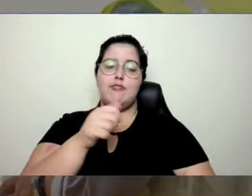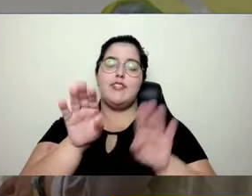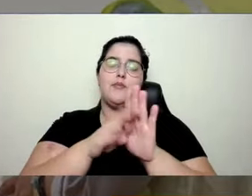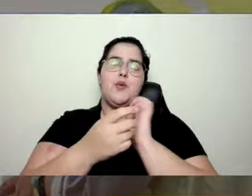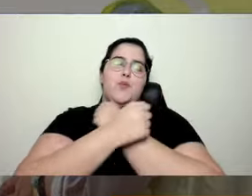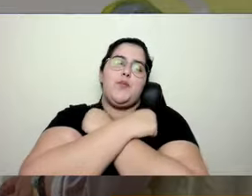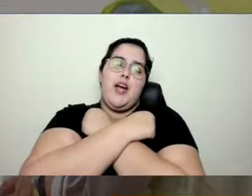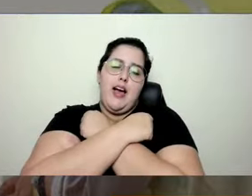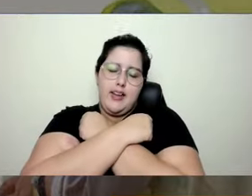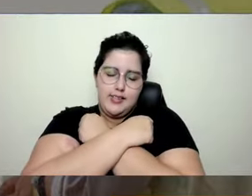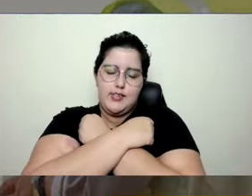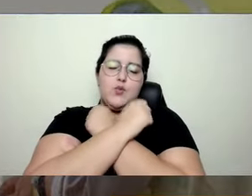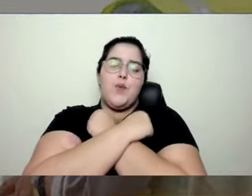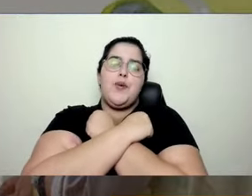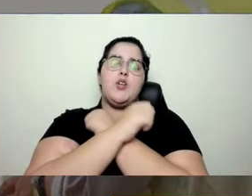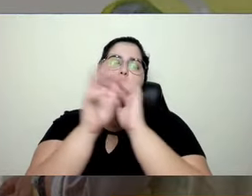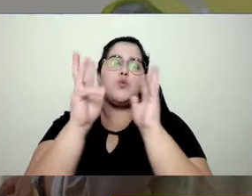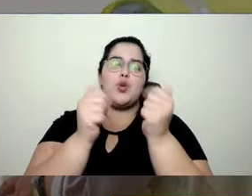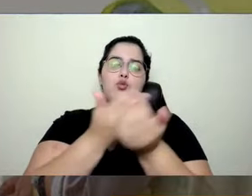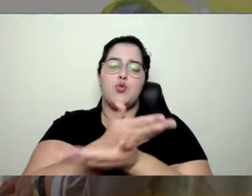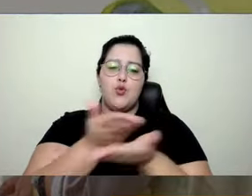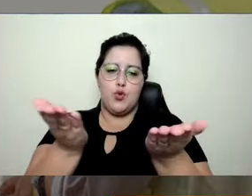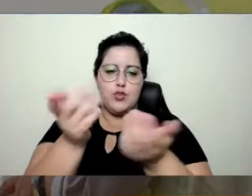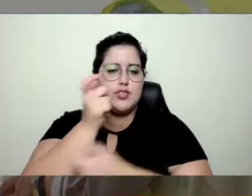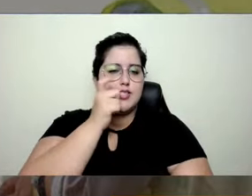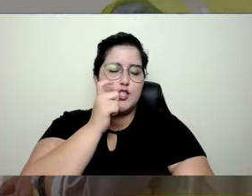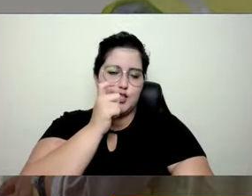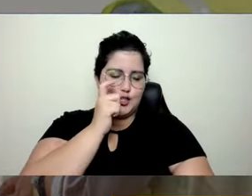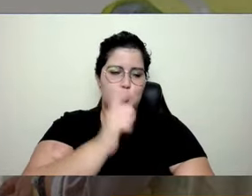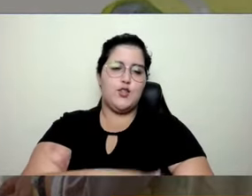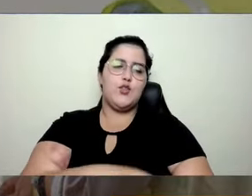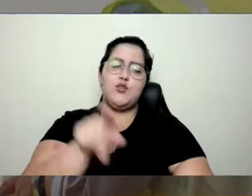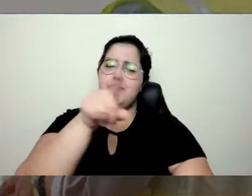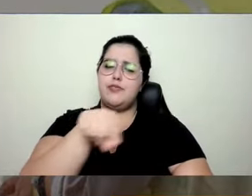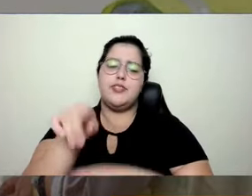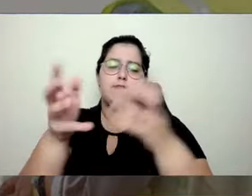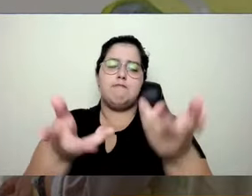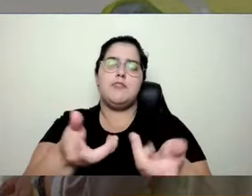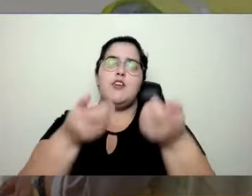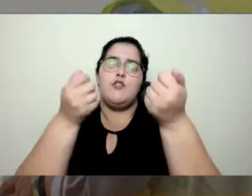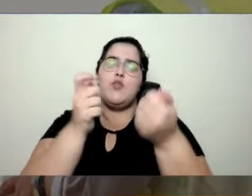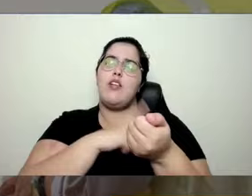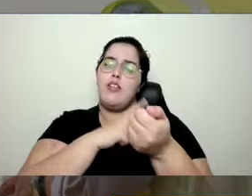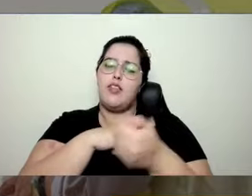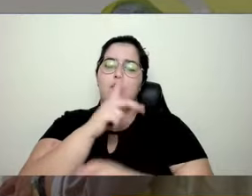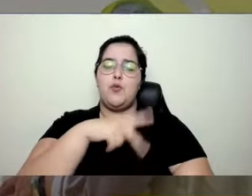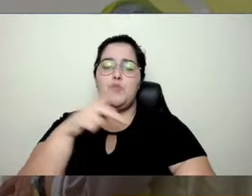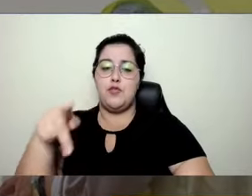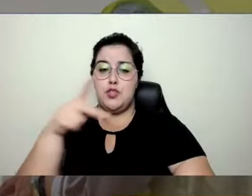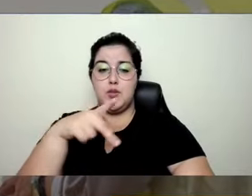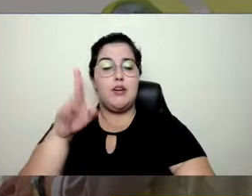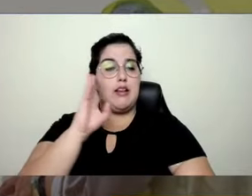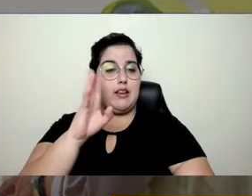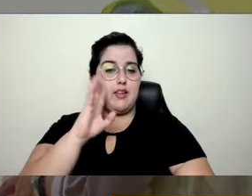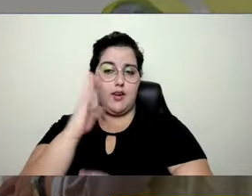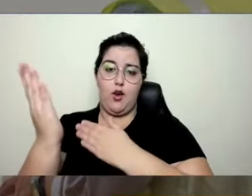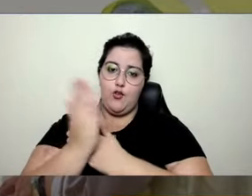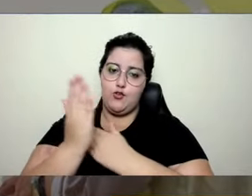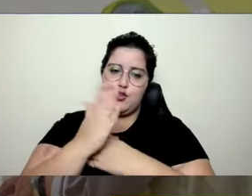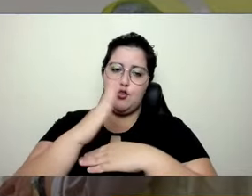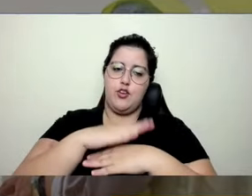sabe, para todo mundo que está aqui, vocês são incríveis, tem vários professores bacanas que foram ajudando,